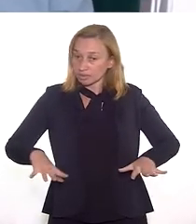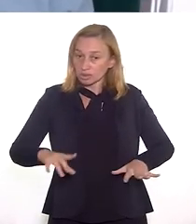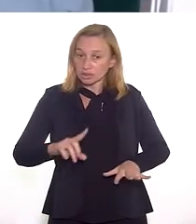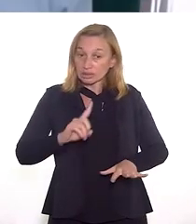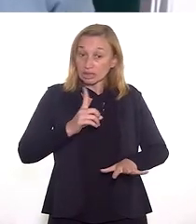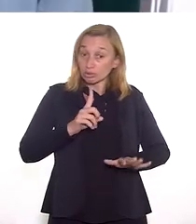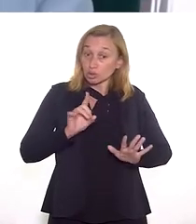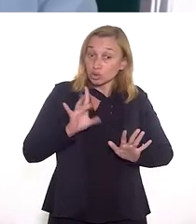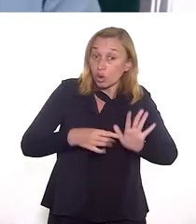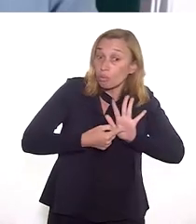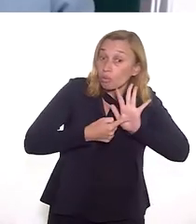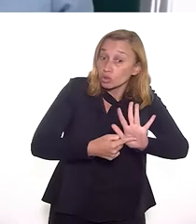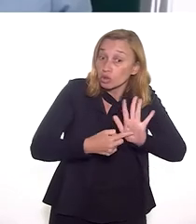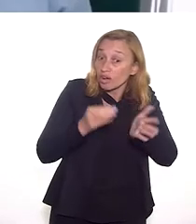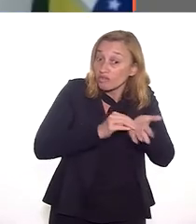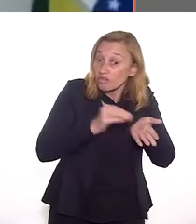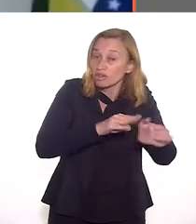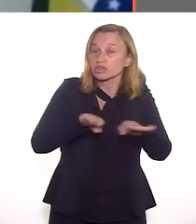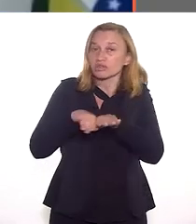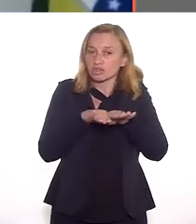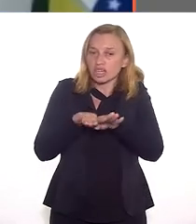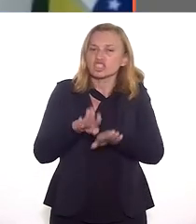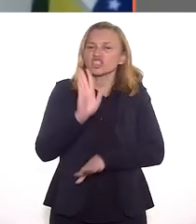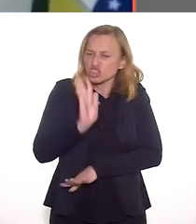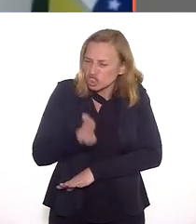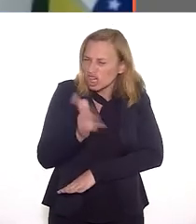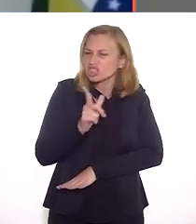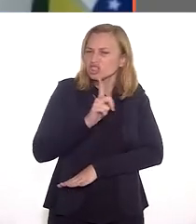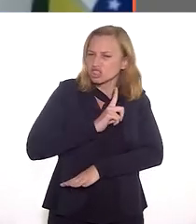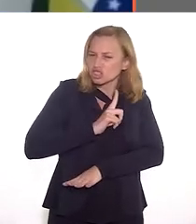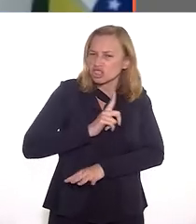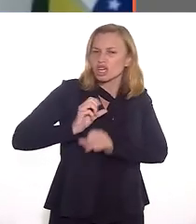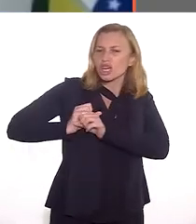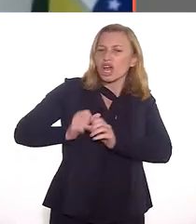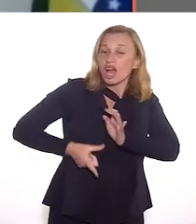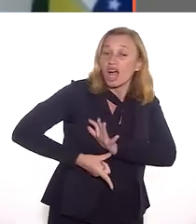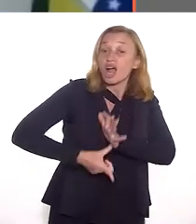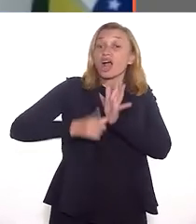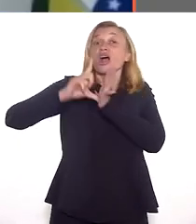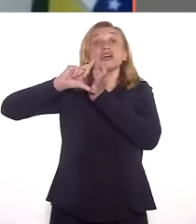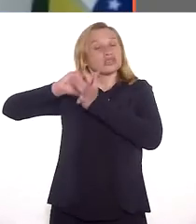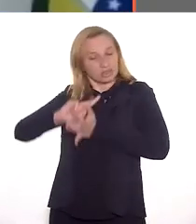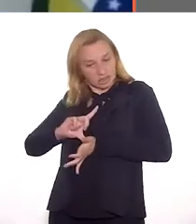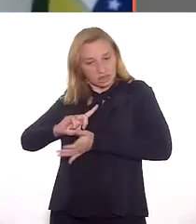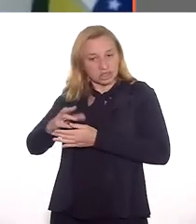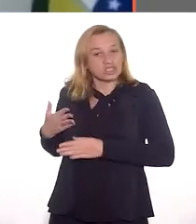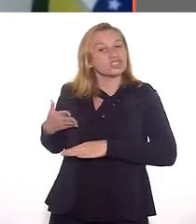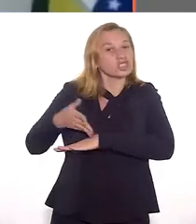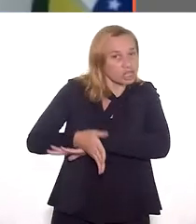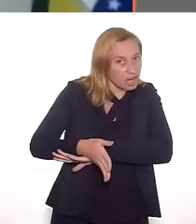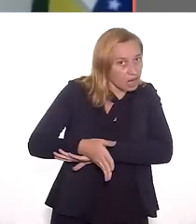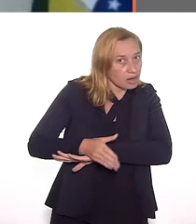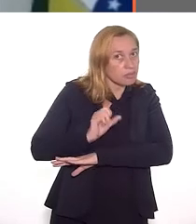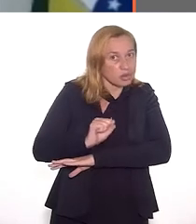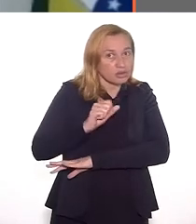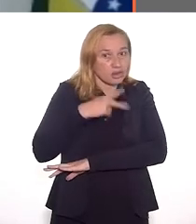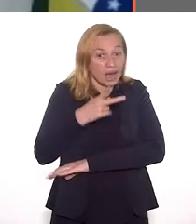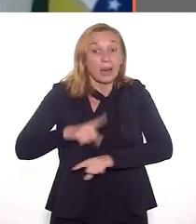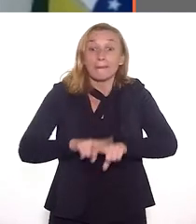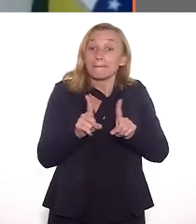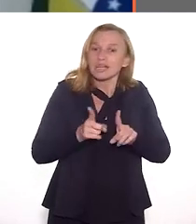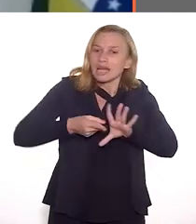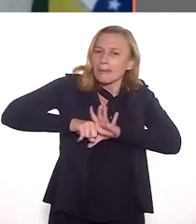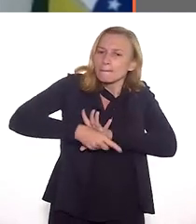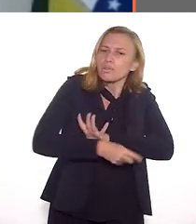só escancarou as desigualdades que já estavam postas antes da sua chegada, digamos assim,